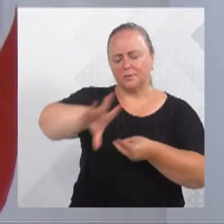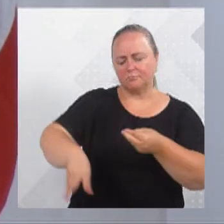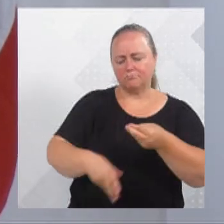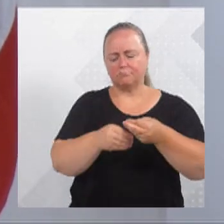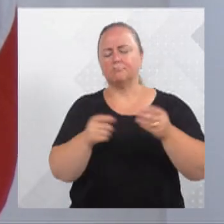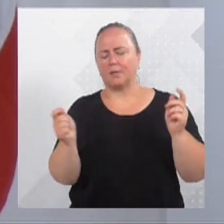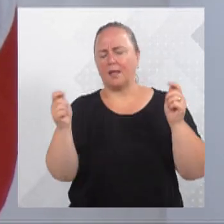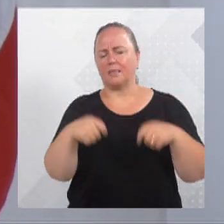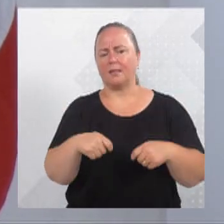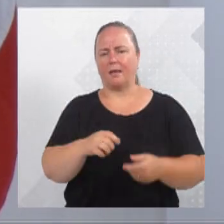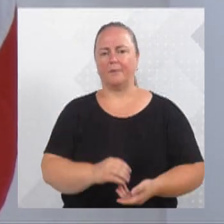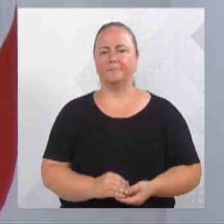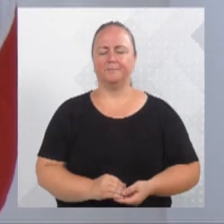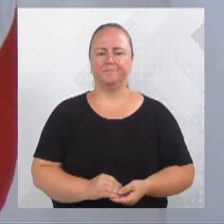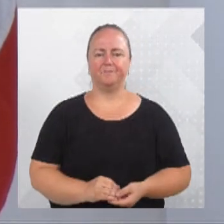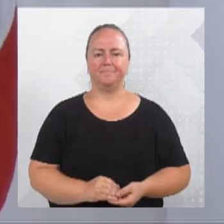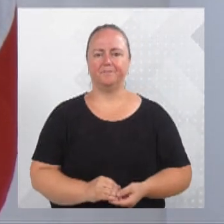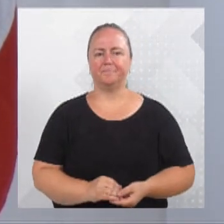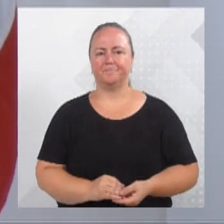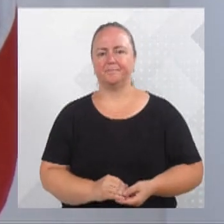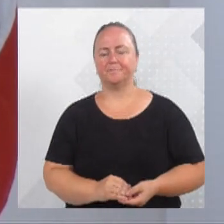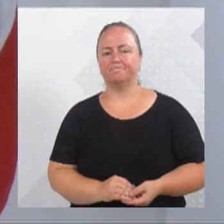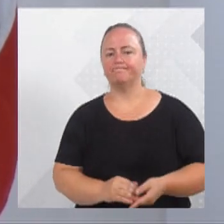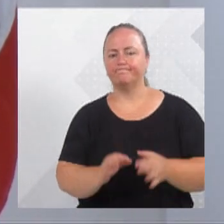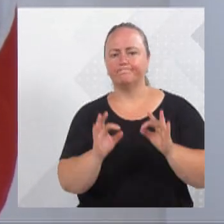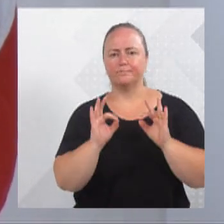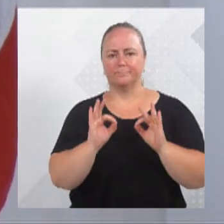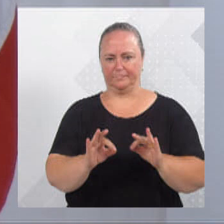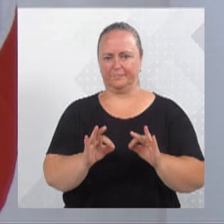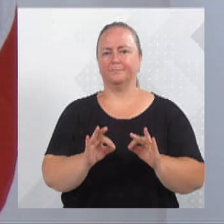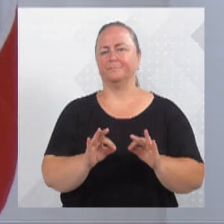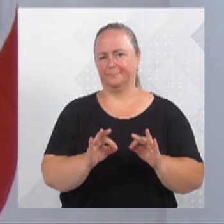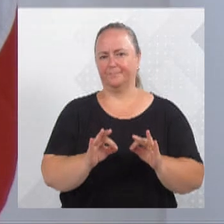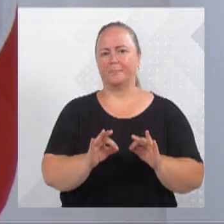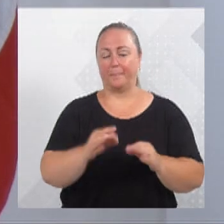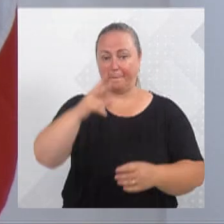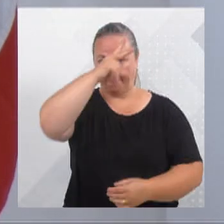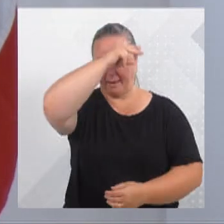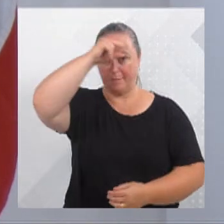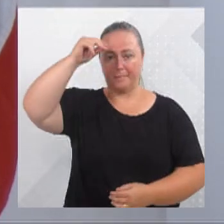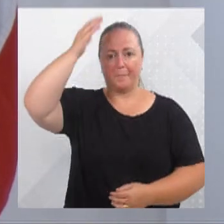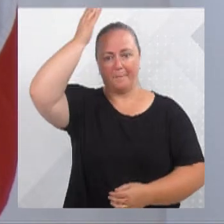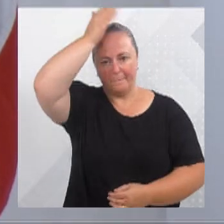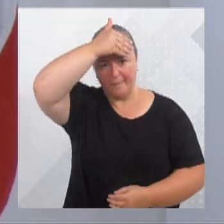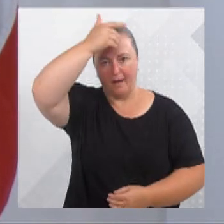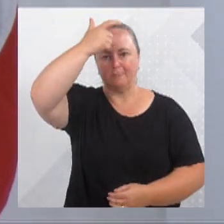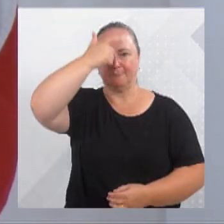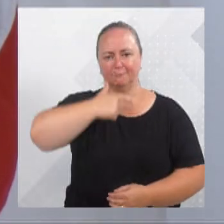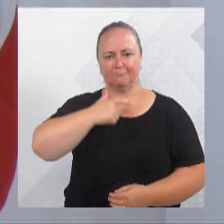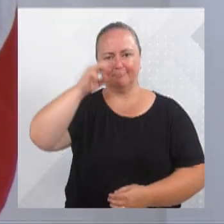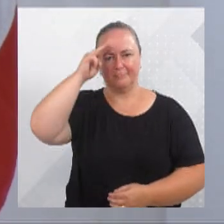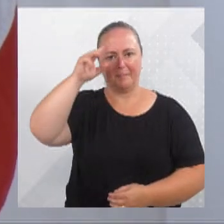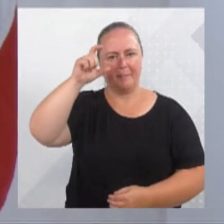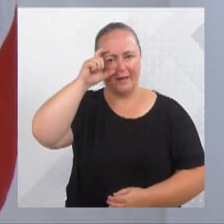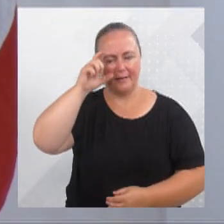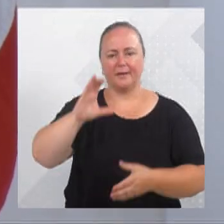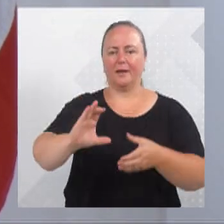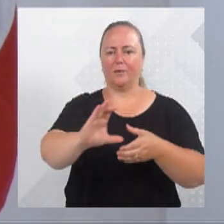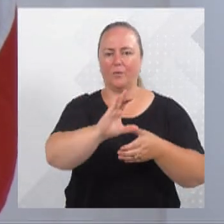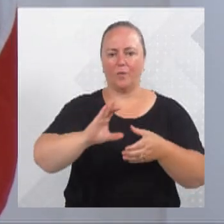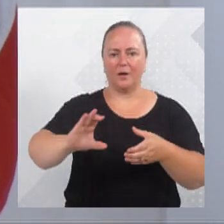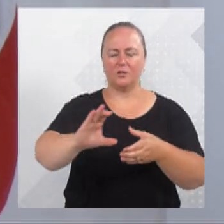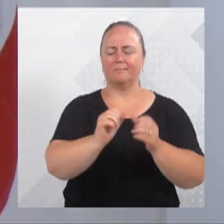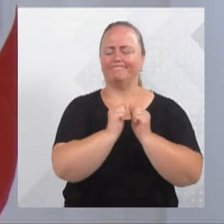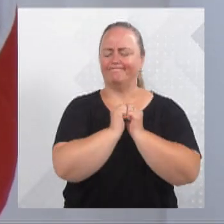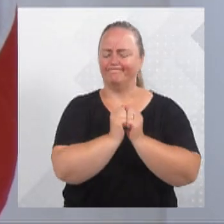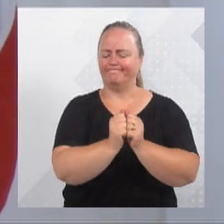dessa demanda também. Mas, tenho certeza que o prefeito Mário, a vice-prefeita Maria e todo o colegiado vai estar aqui